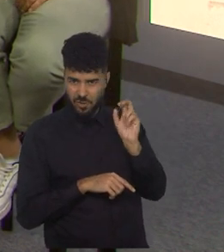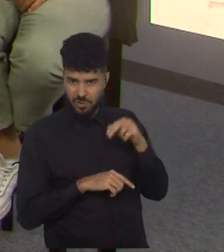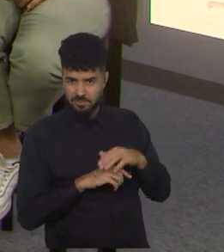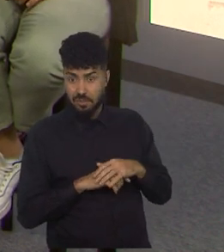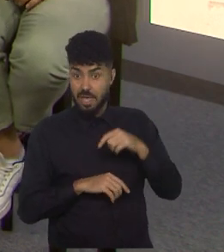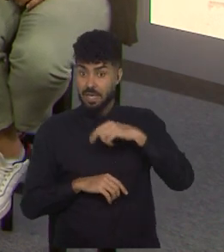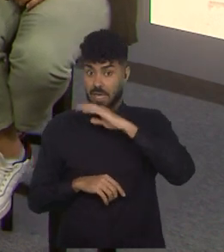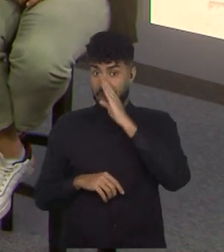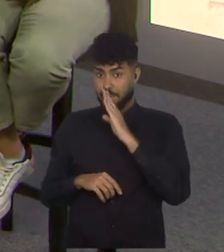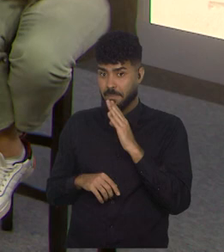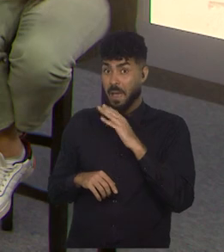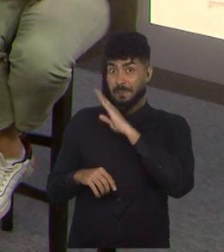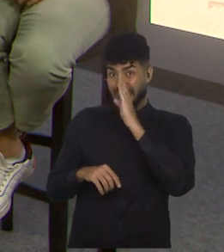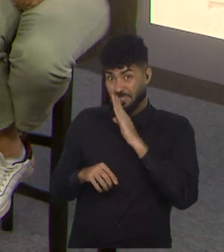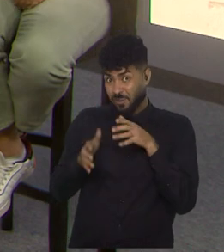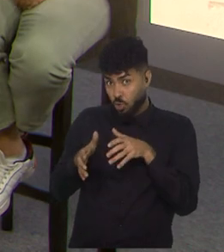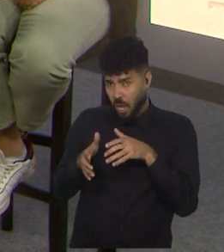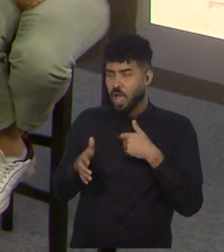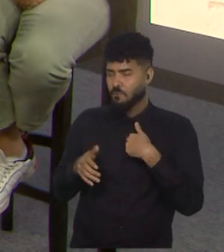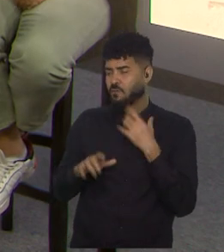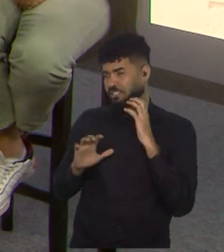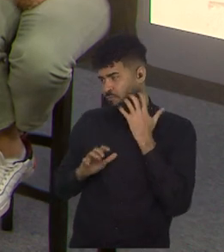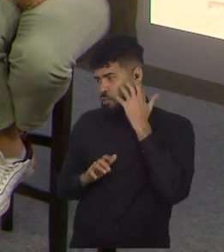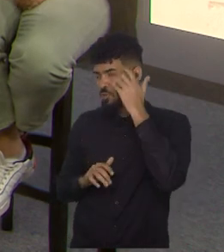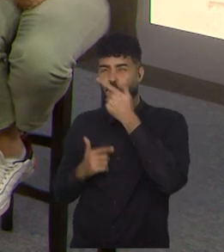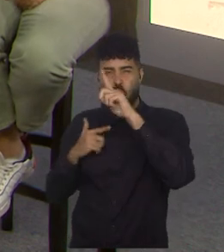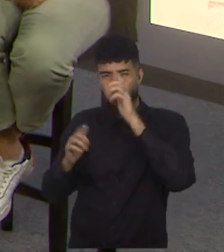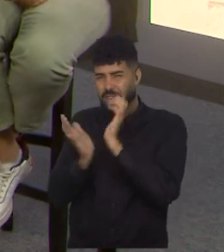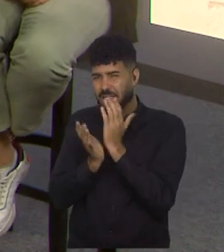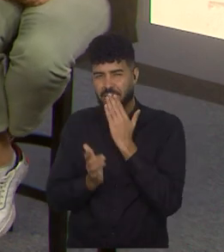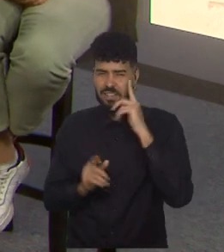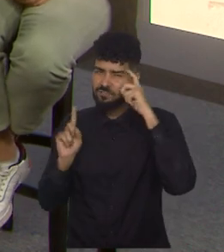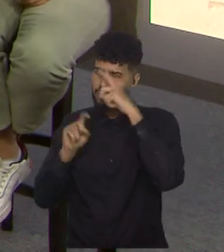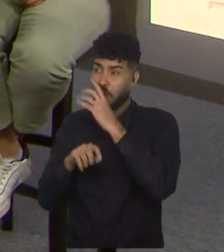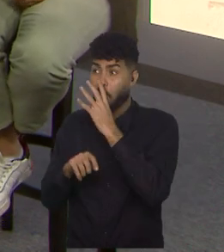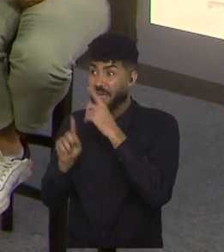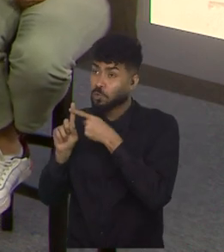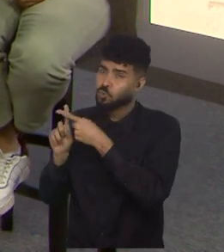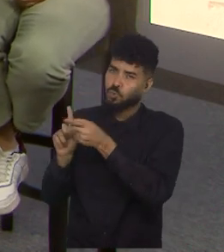vou fazer aquele esforço. Ah, no Brasil, sim. Vou fazer aquele esforço, mas os outros já vai ser difícil.